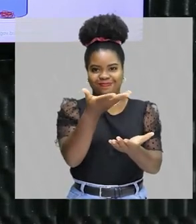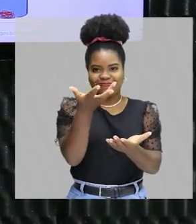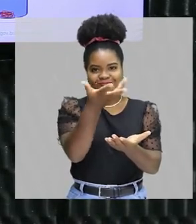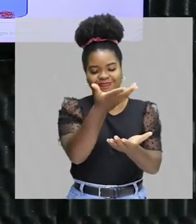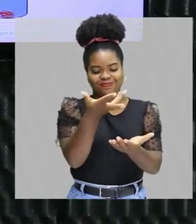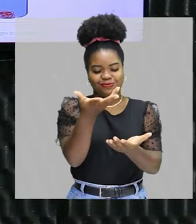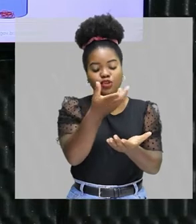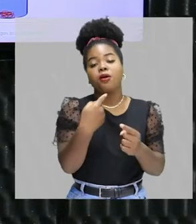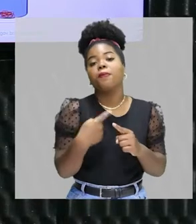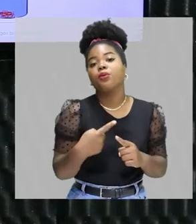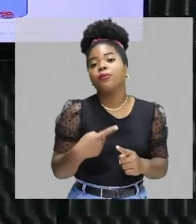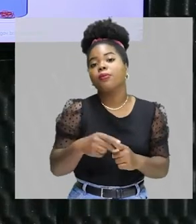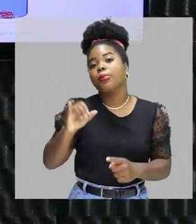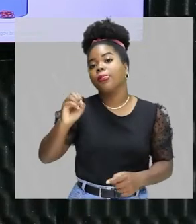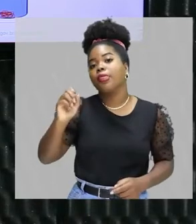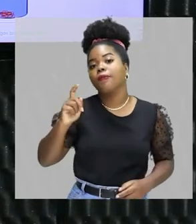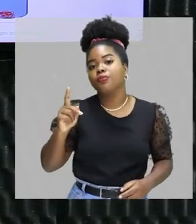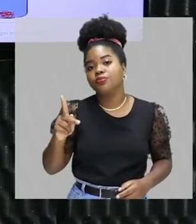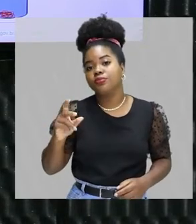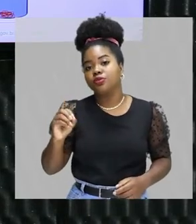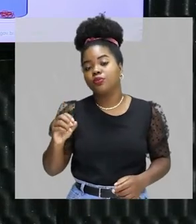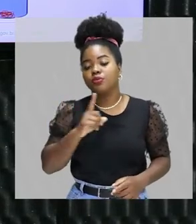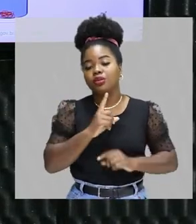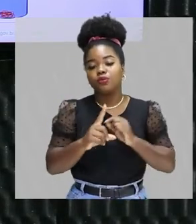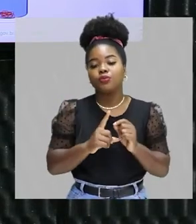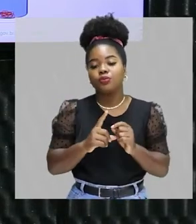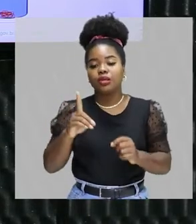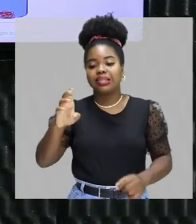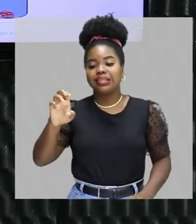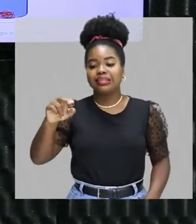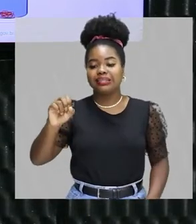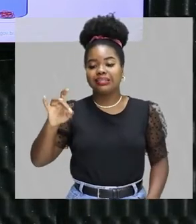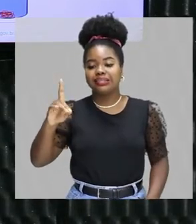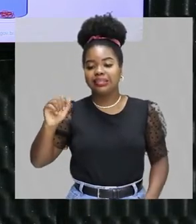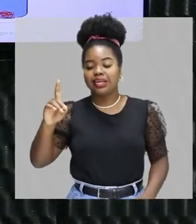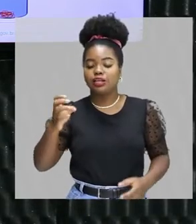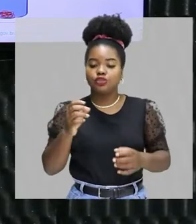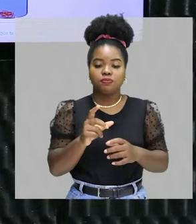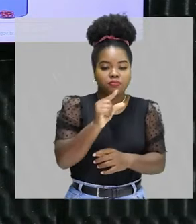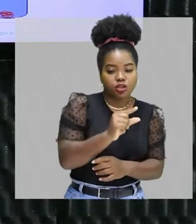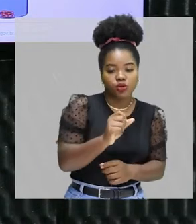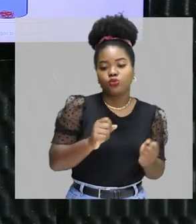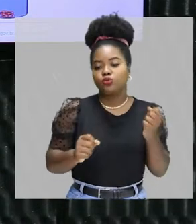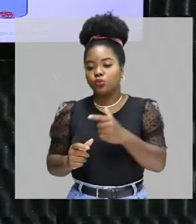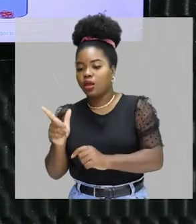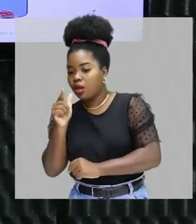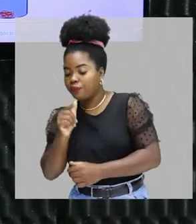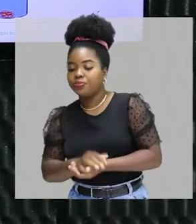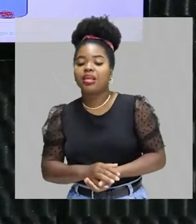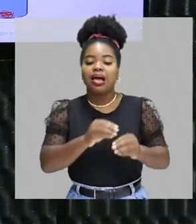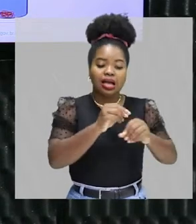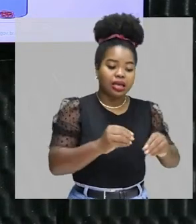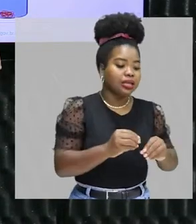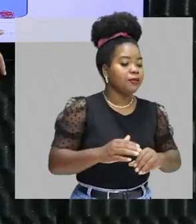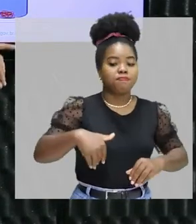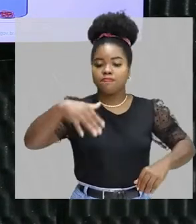Porque o isopor vai apresentar uma densidade menor que a densidade da água. A areia é densidade maior,